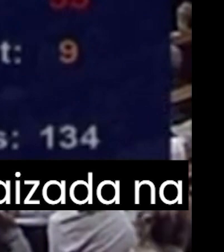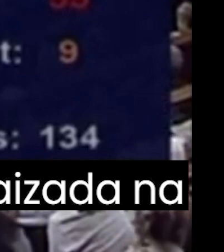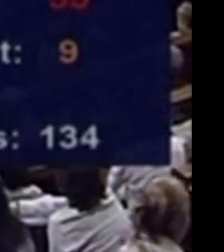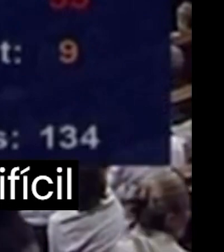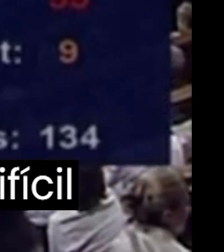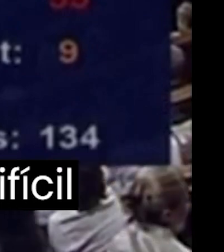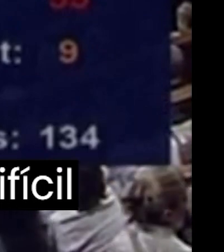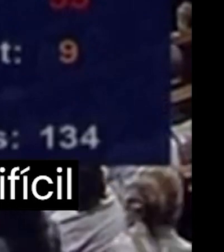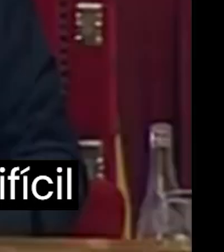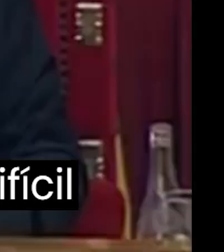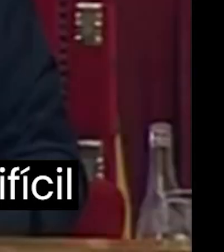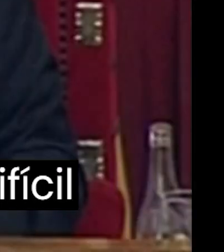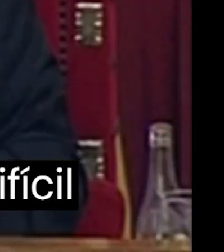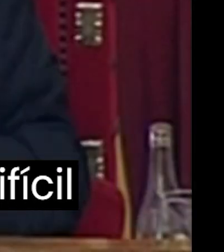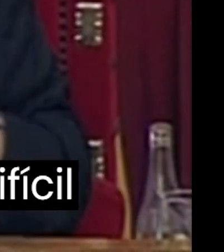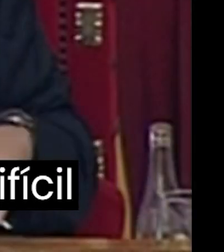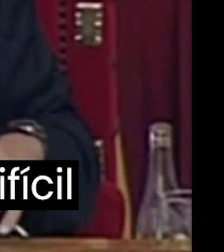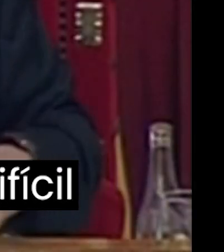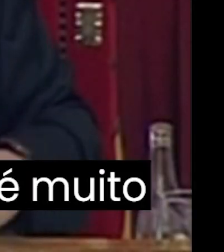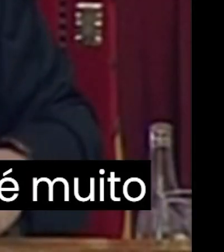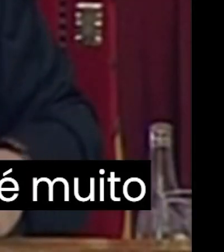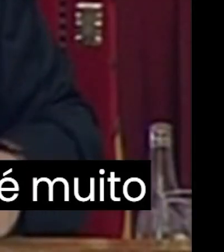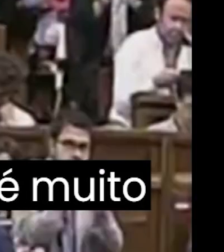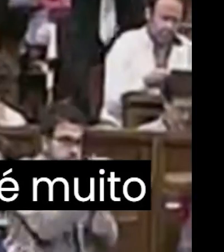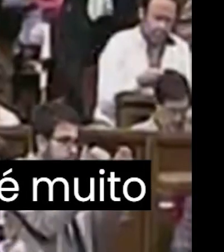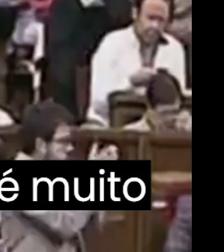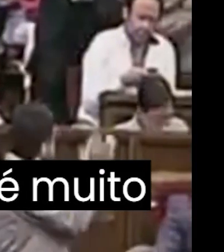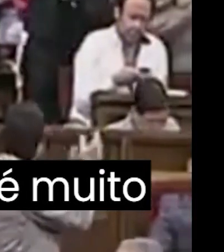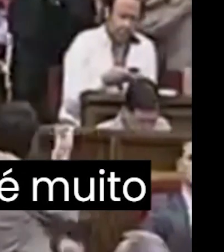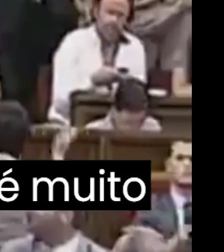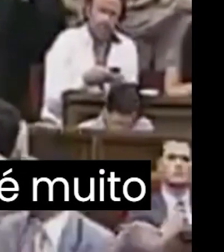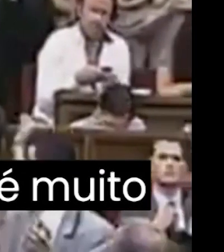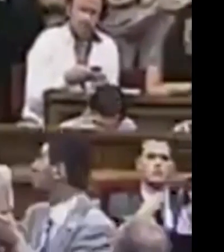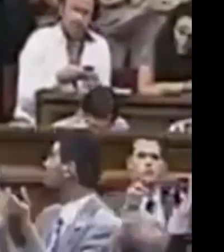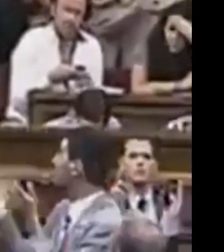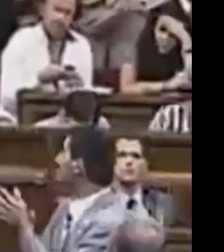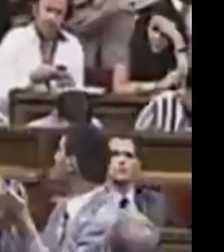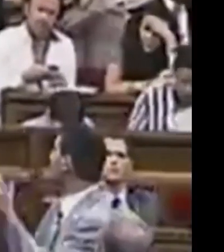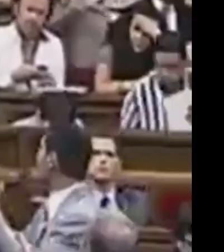enraizada na história da espanha será difícil eliminar da nossa vida